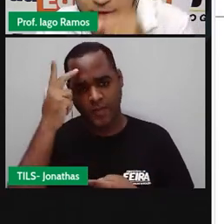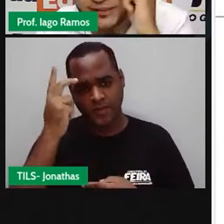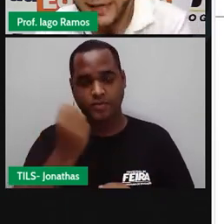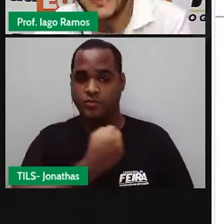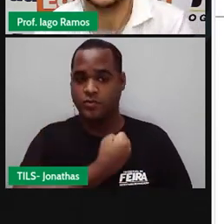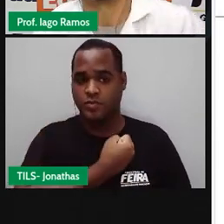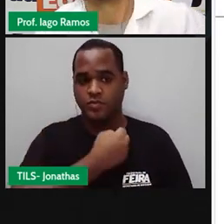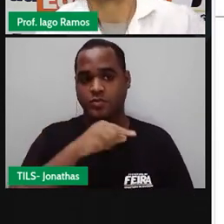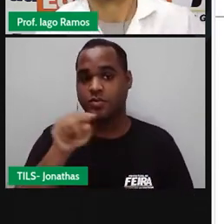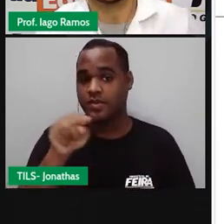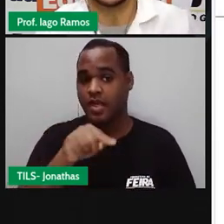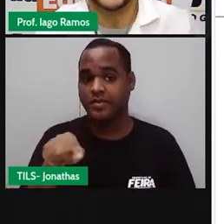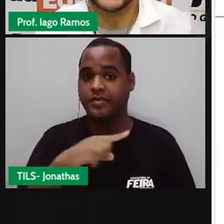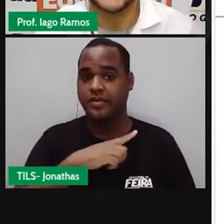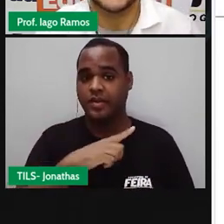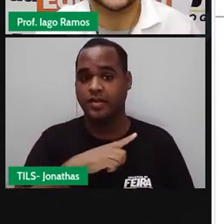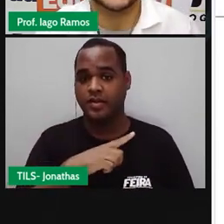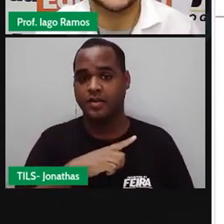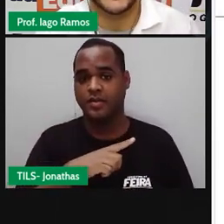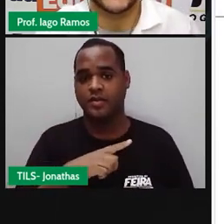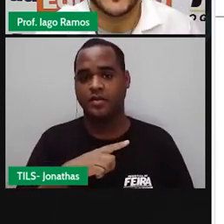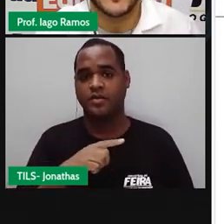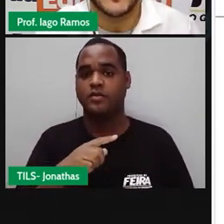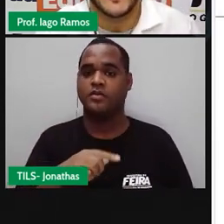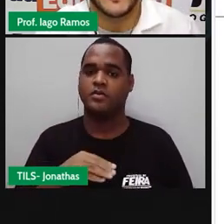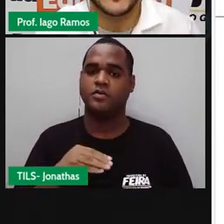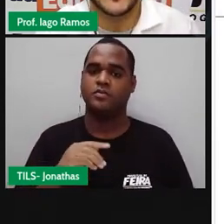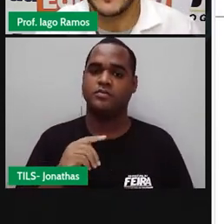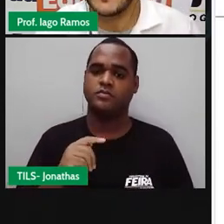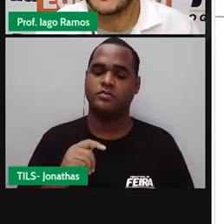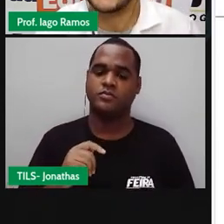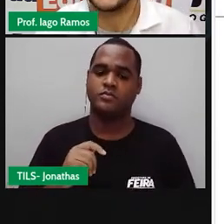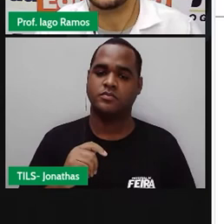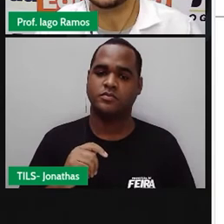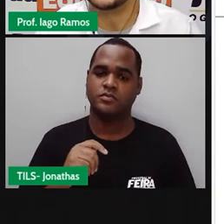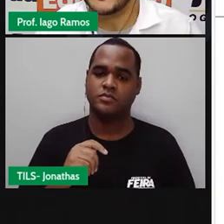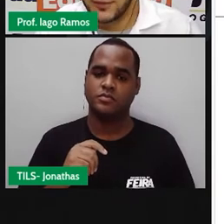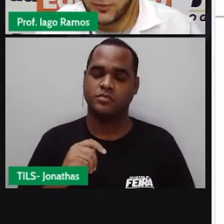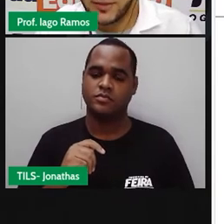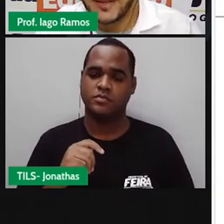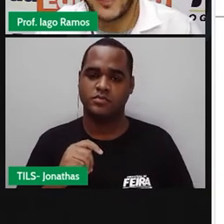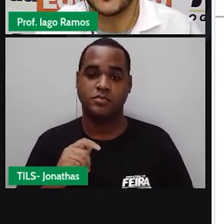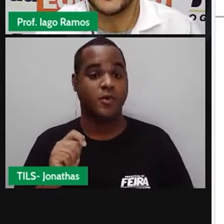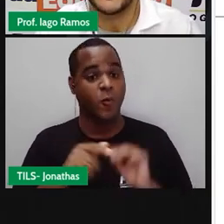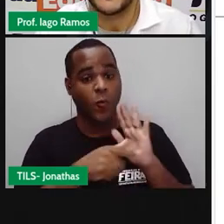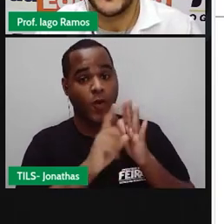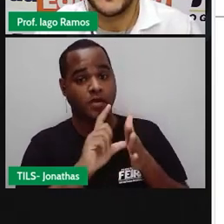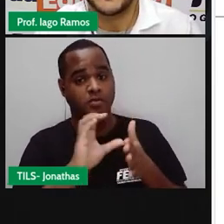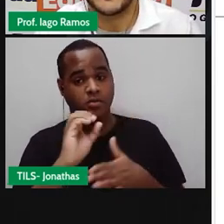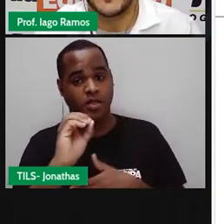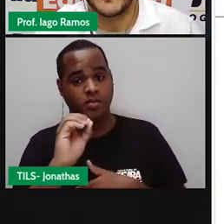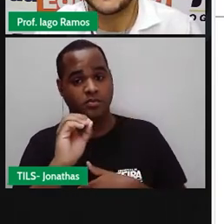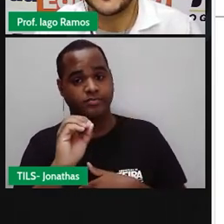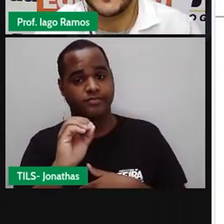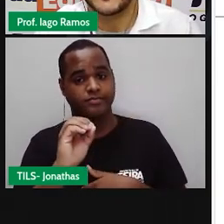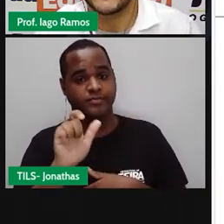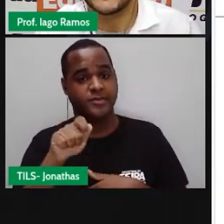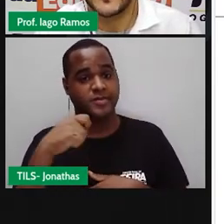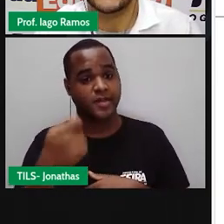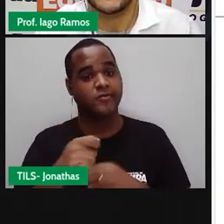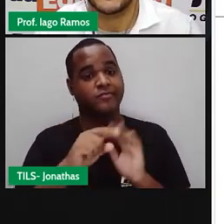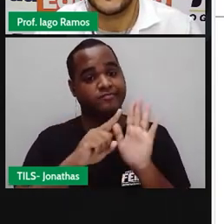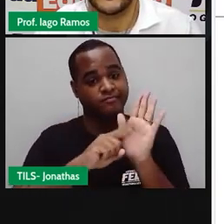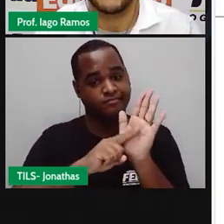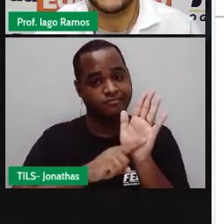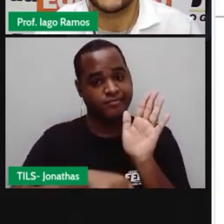inteiros, tem. Quem é o sucessor de zero, aliás, quem é o antecessor de zero, é quem está à esquerda